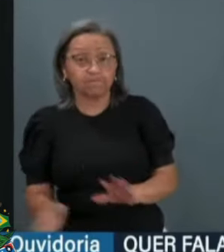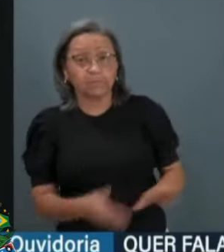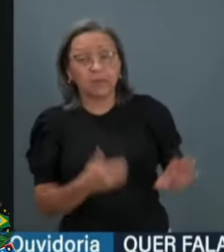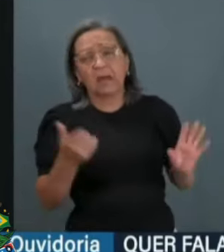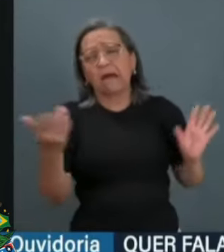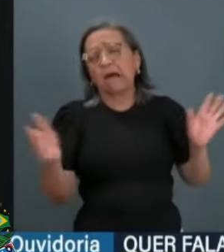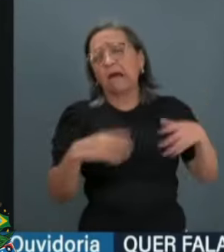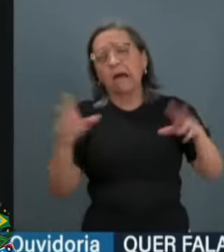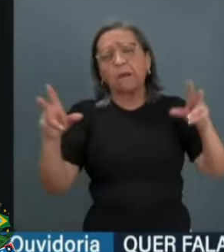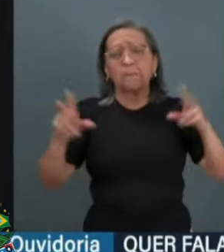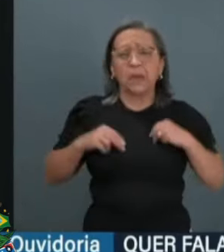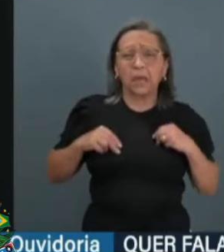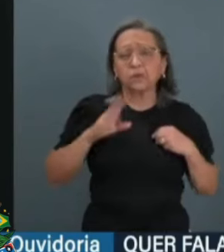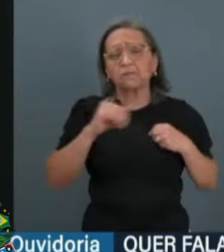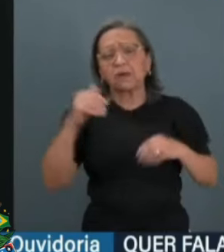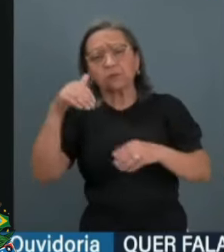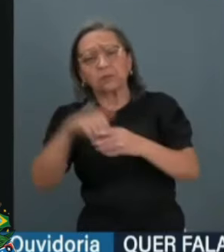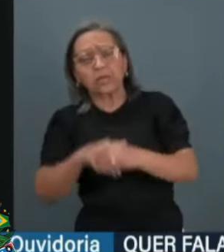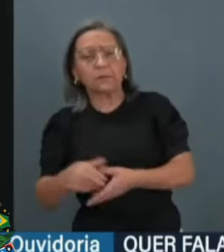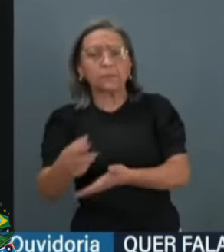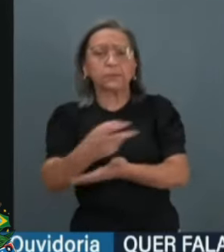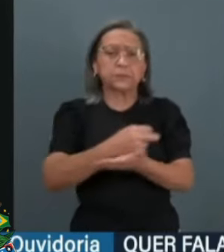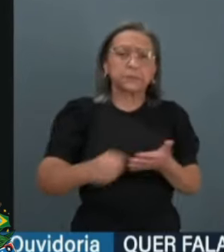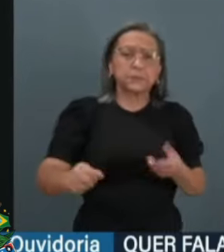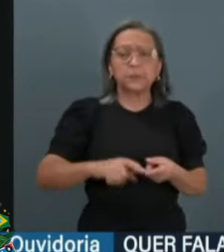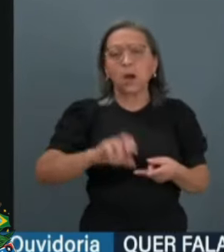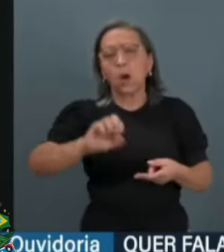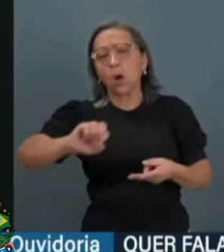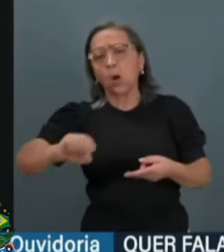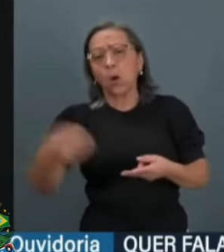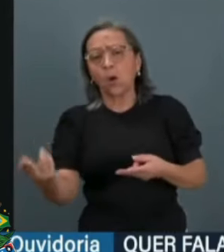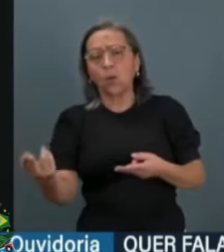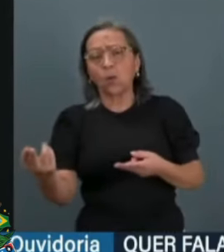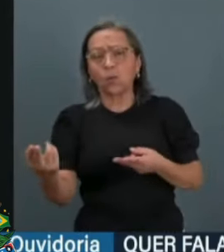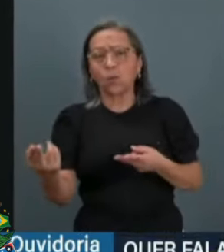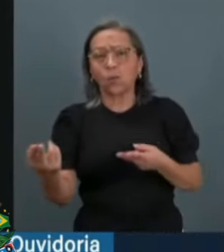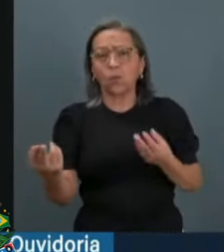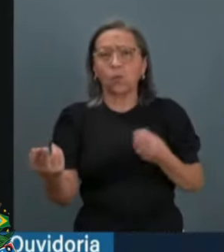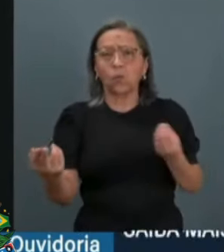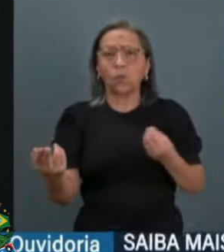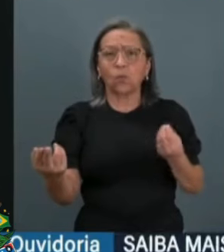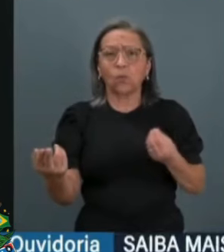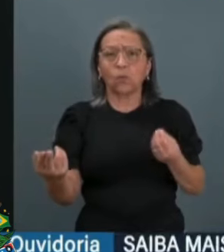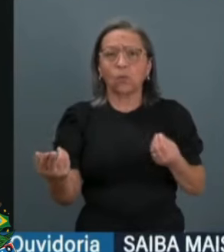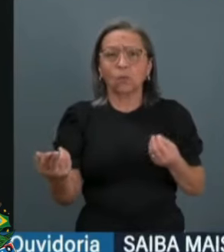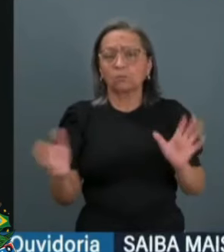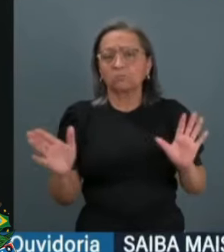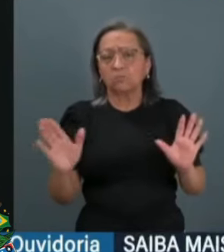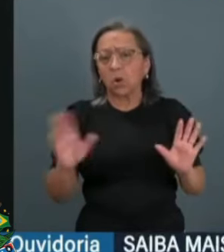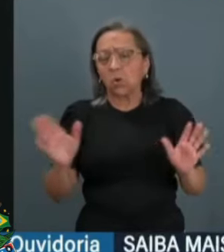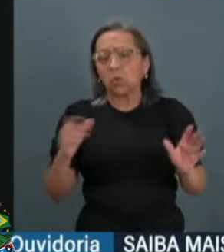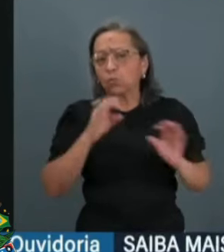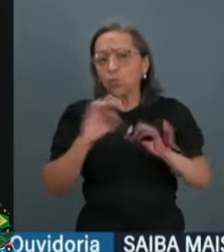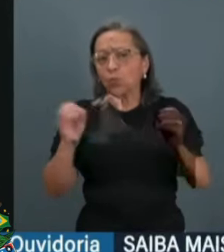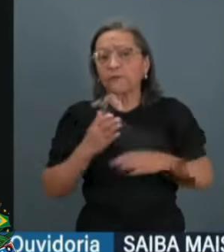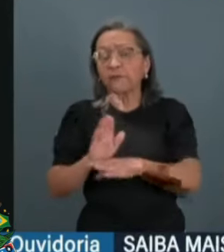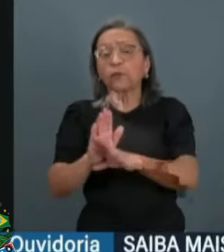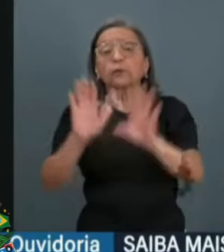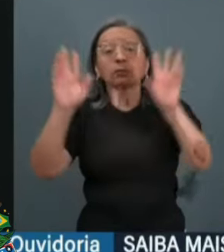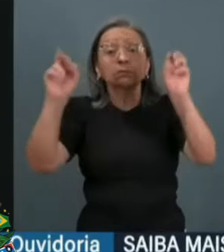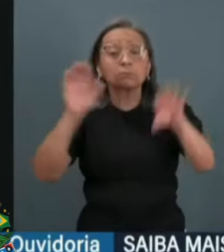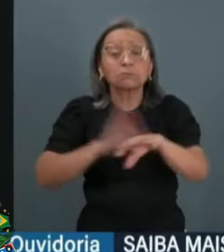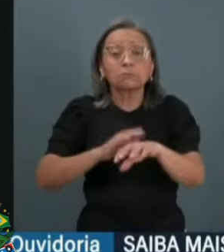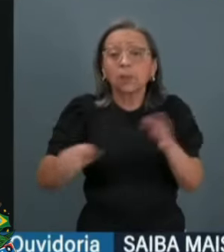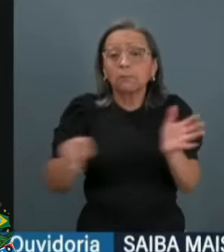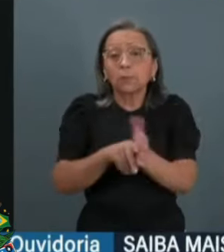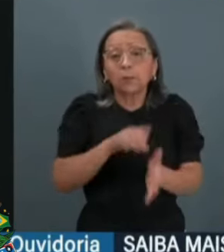mérito, se vai votar por impeachment, se vai votar por... ou não vai votar a favor de impeachment, isso é uma questão de cada um.